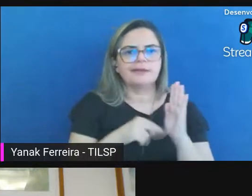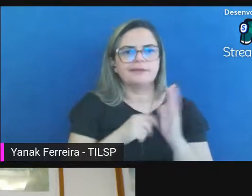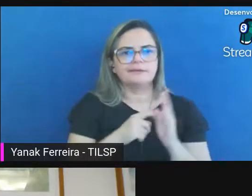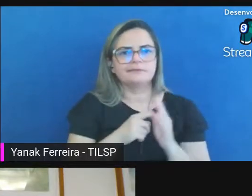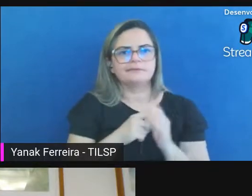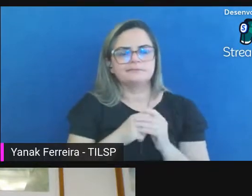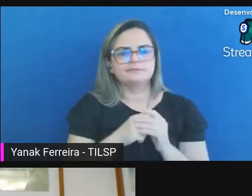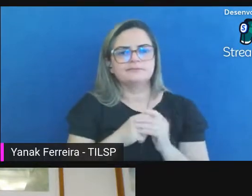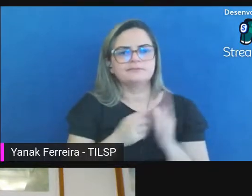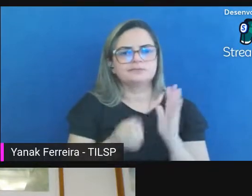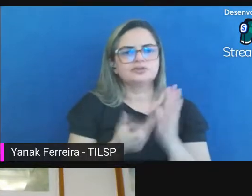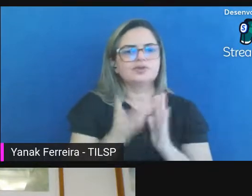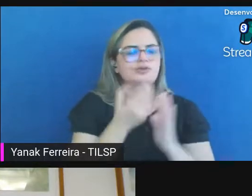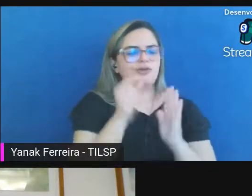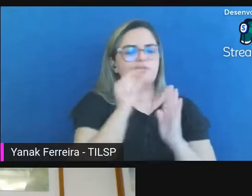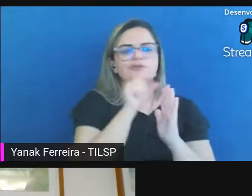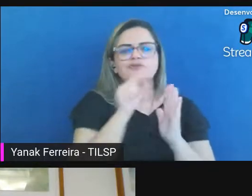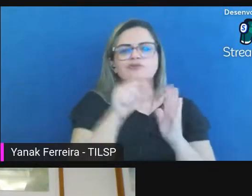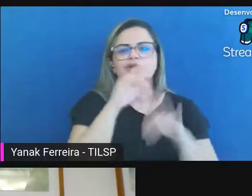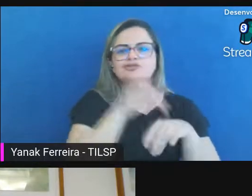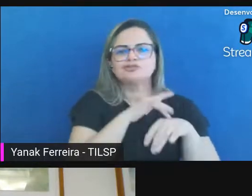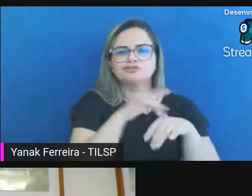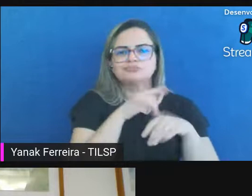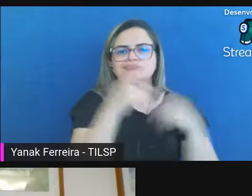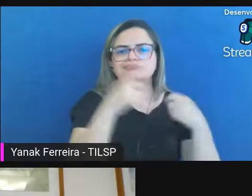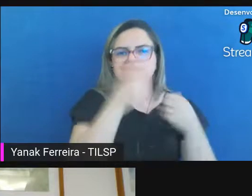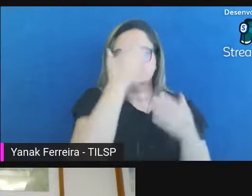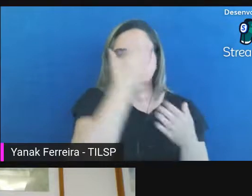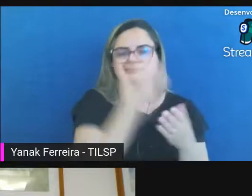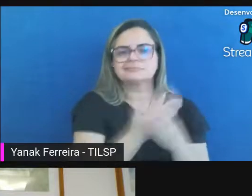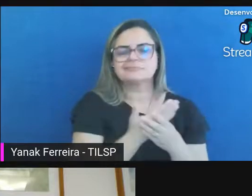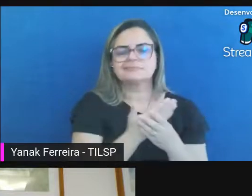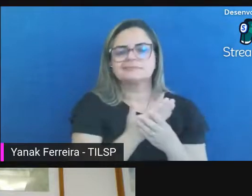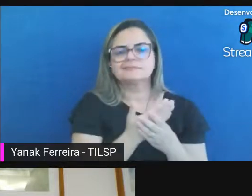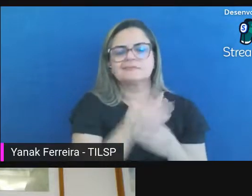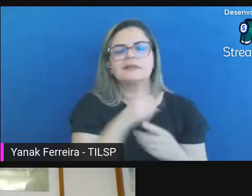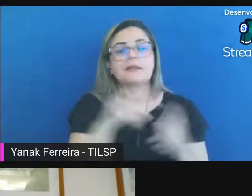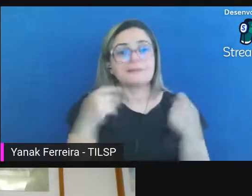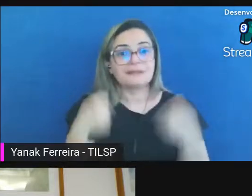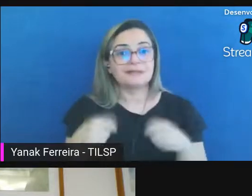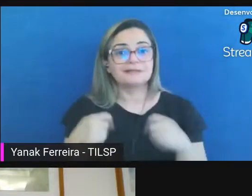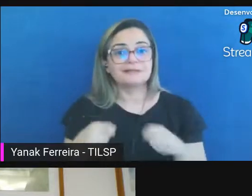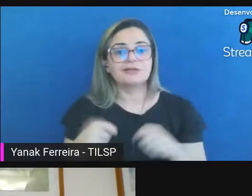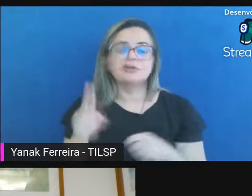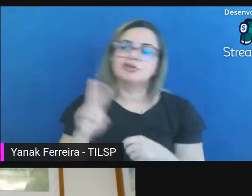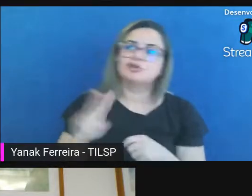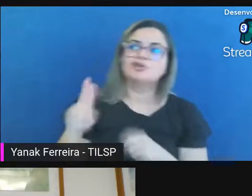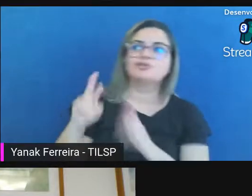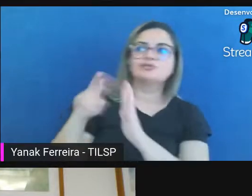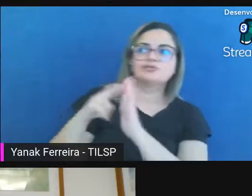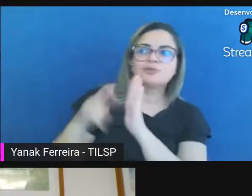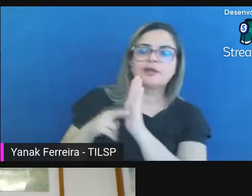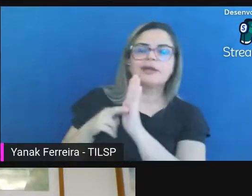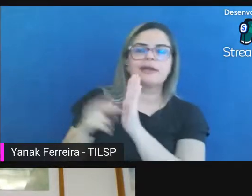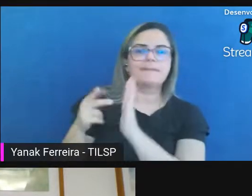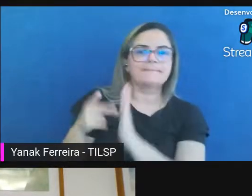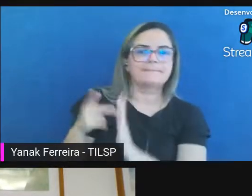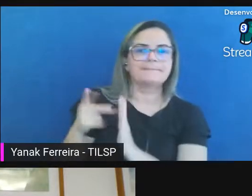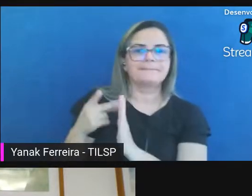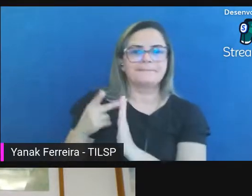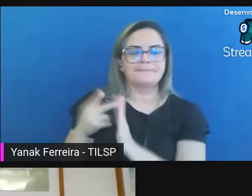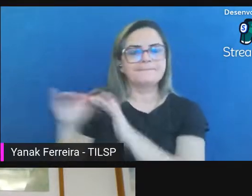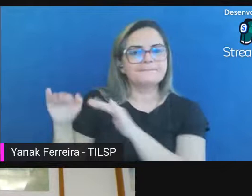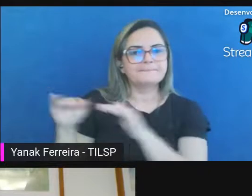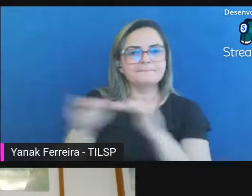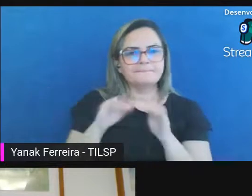repositórios digitais que sejam confiáveis da necessidade de uso de normas padrões etc